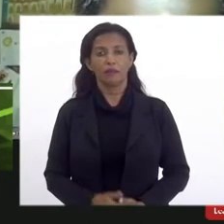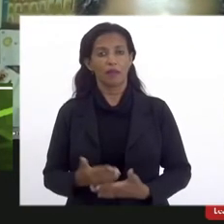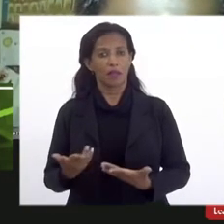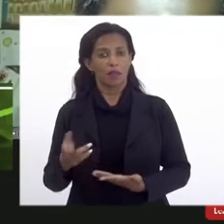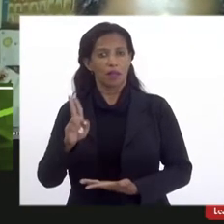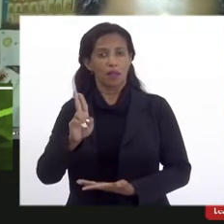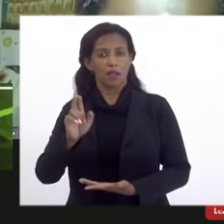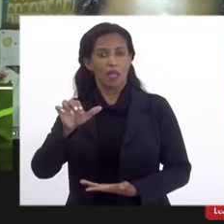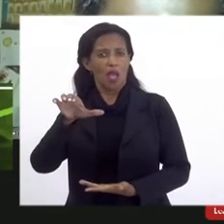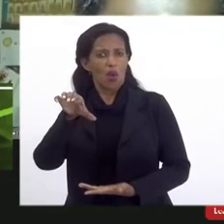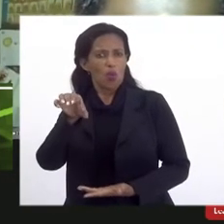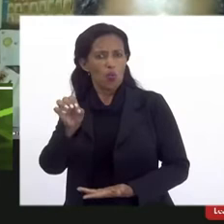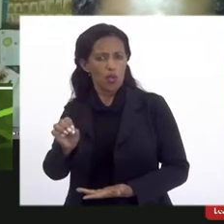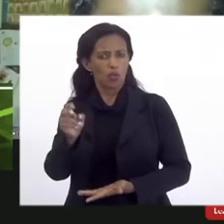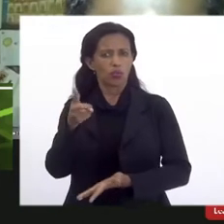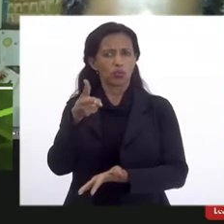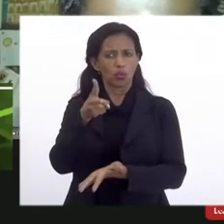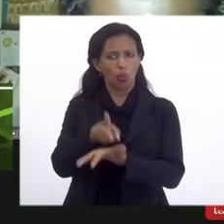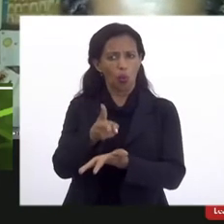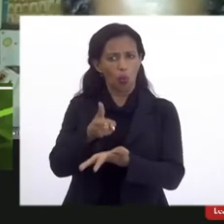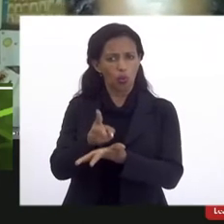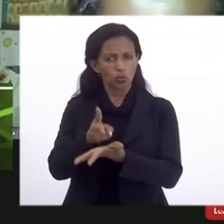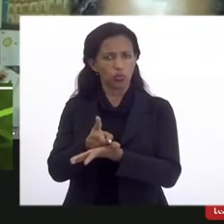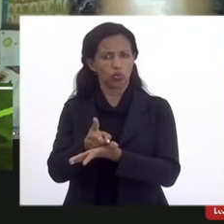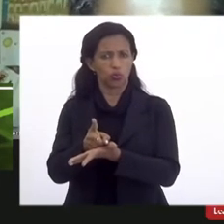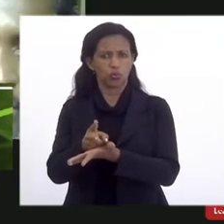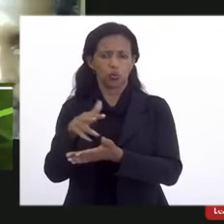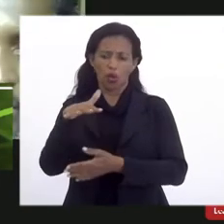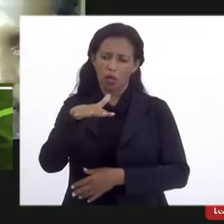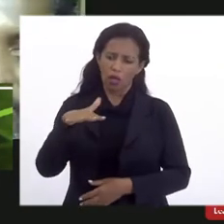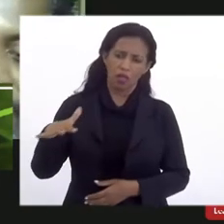permaneça na nossa região.